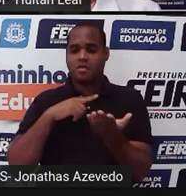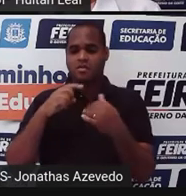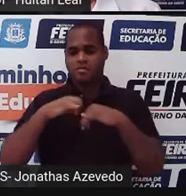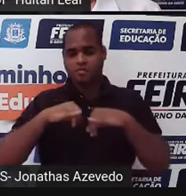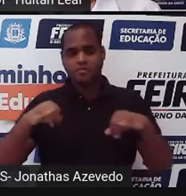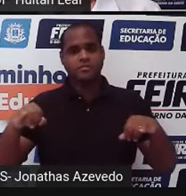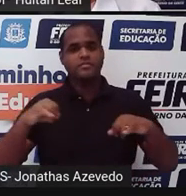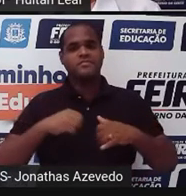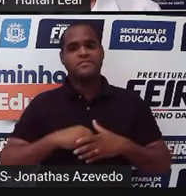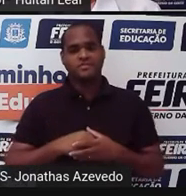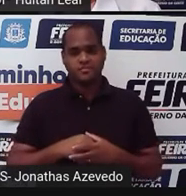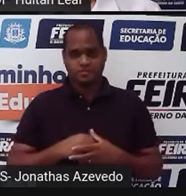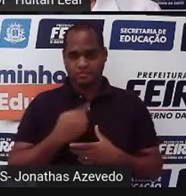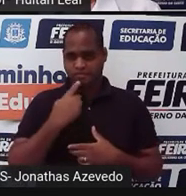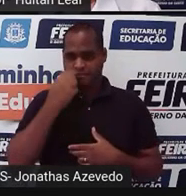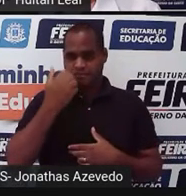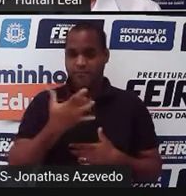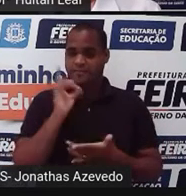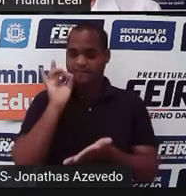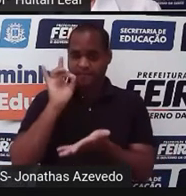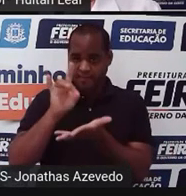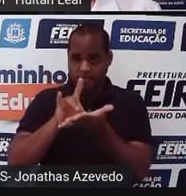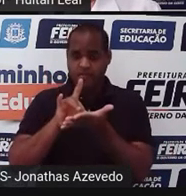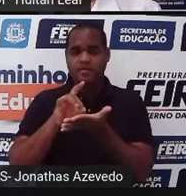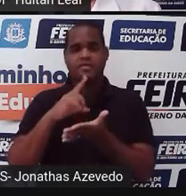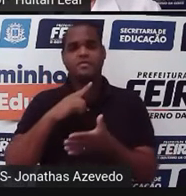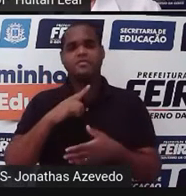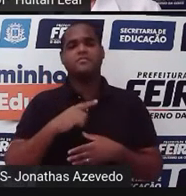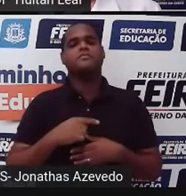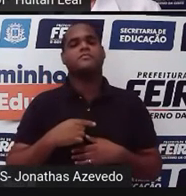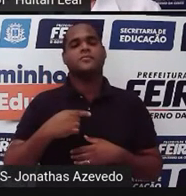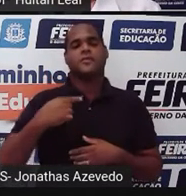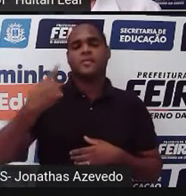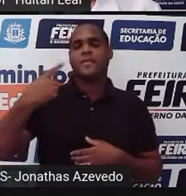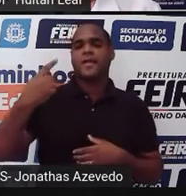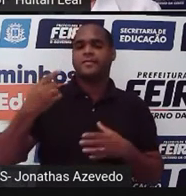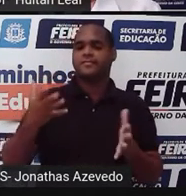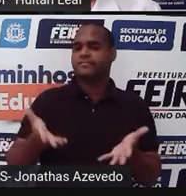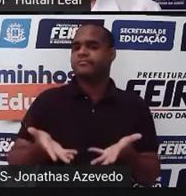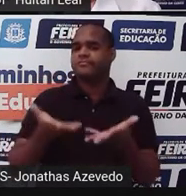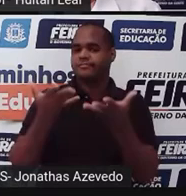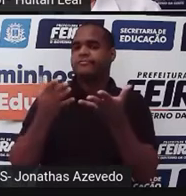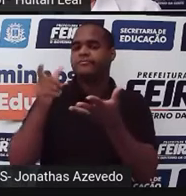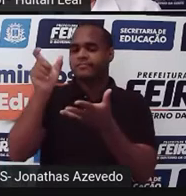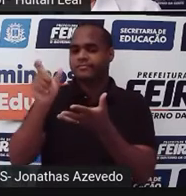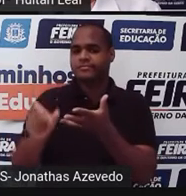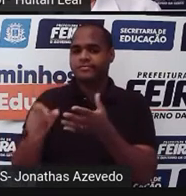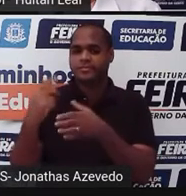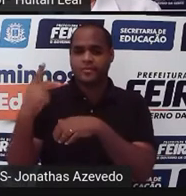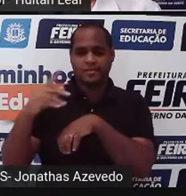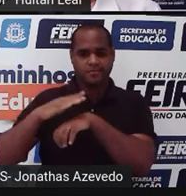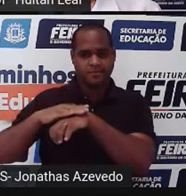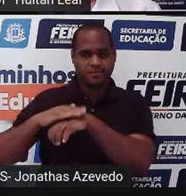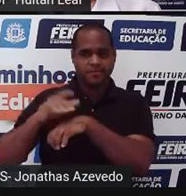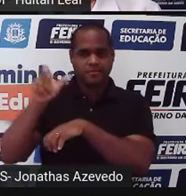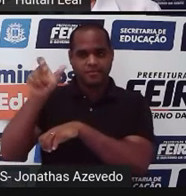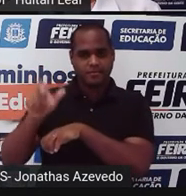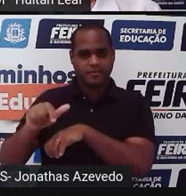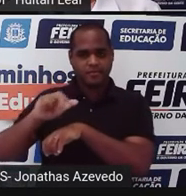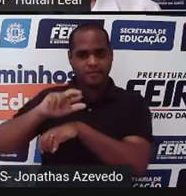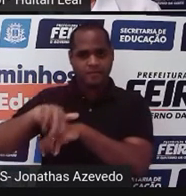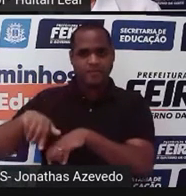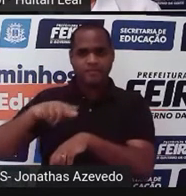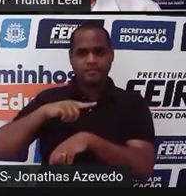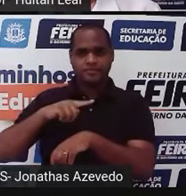notícia? Dizer que ela é verdadeira. Primeiro, a ênfase na natureza factual dos eventos,